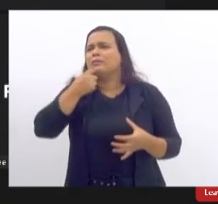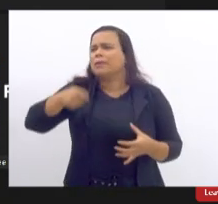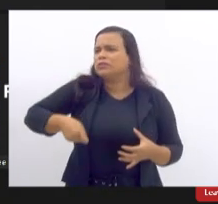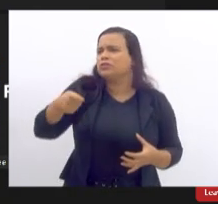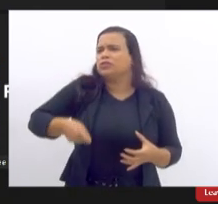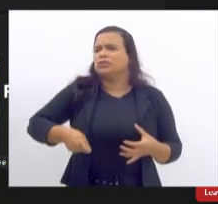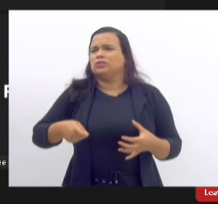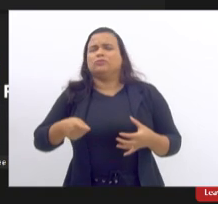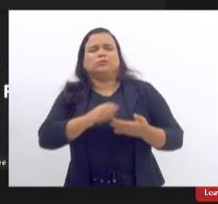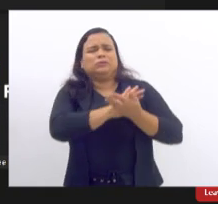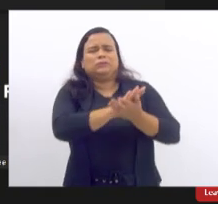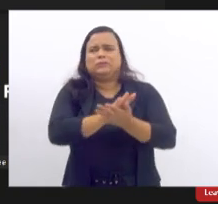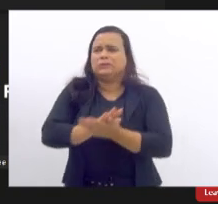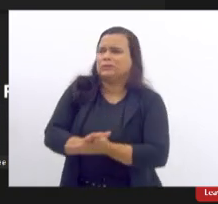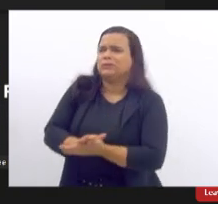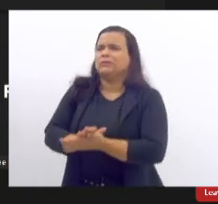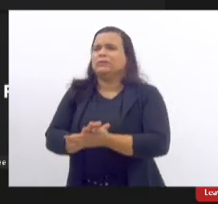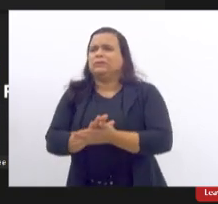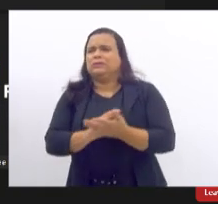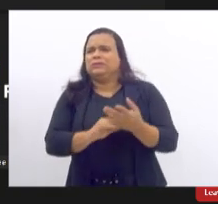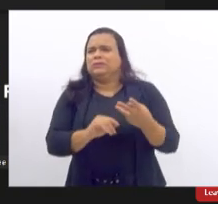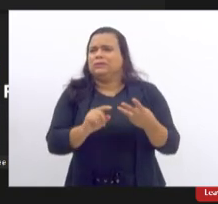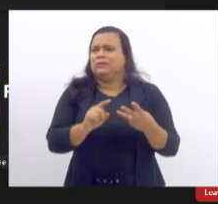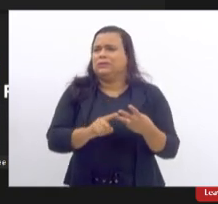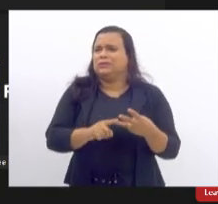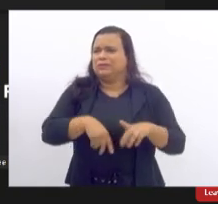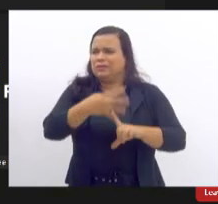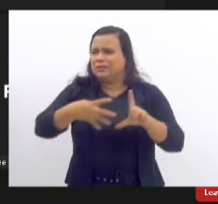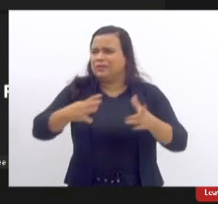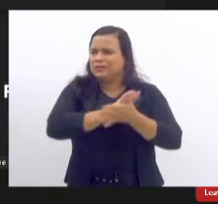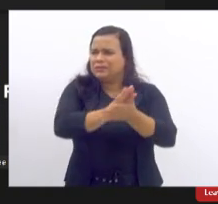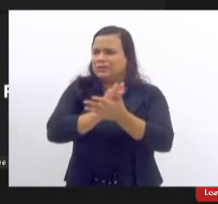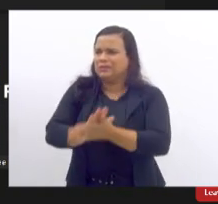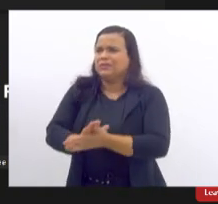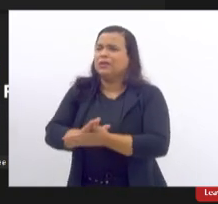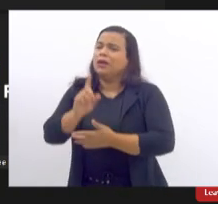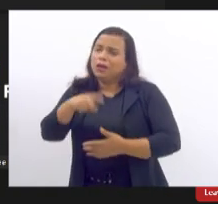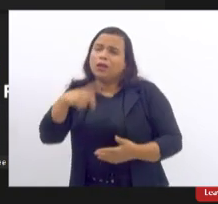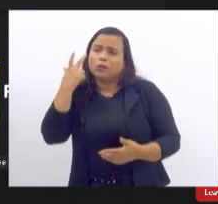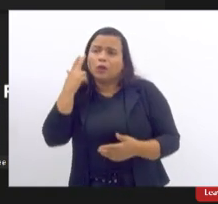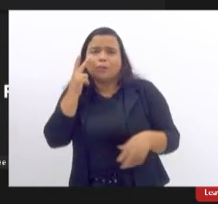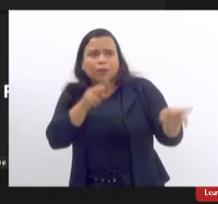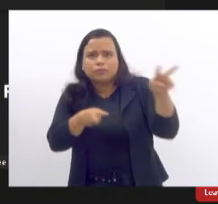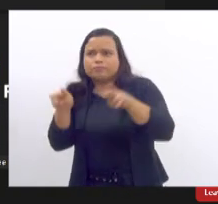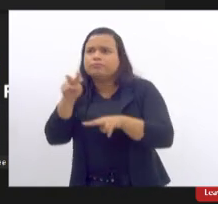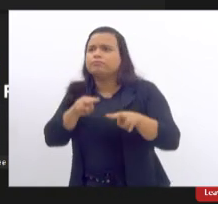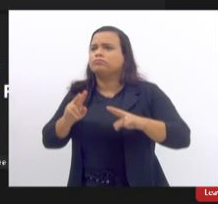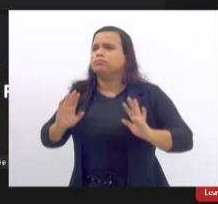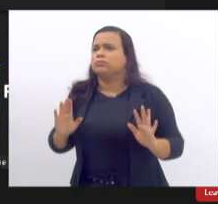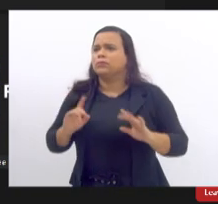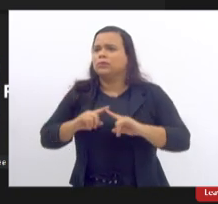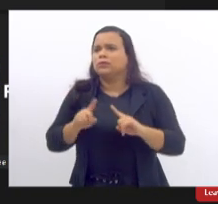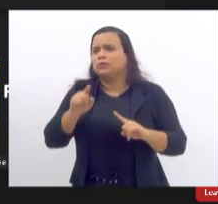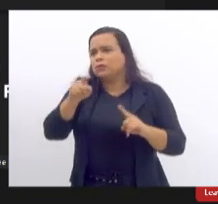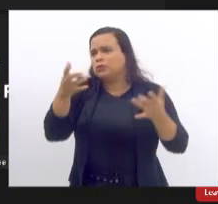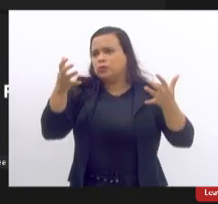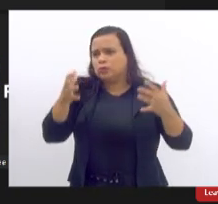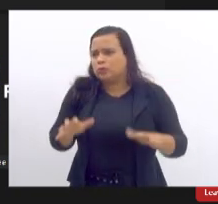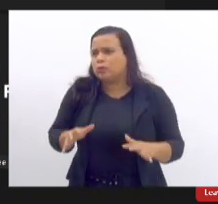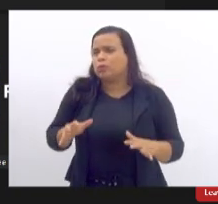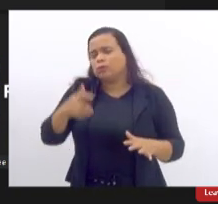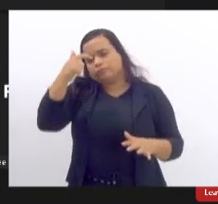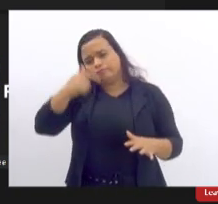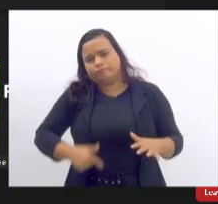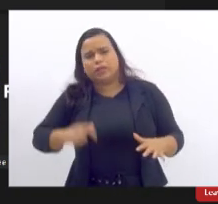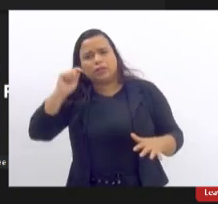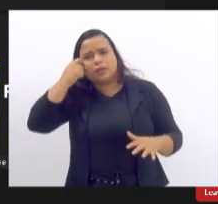intolerância com o machismo com a LGBTfobia acho isso natural você não é mulher não é negro não é